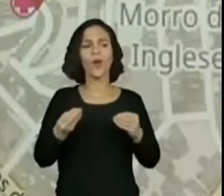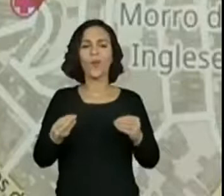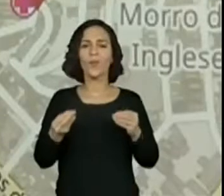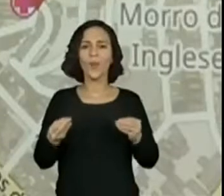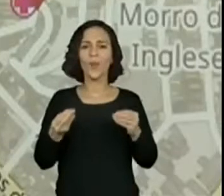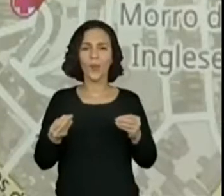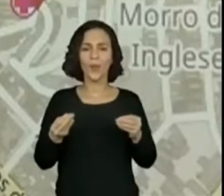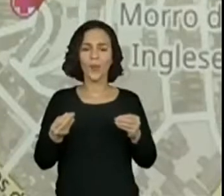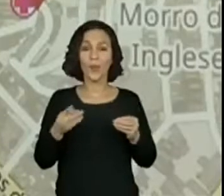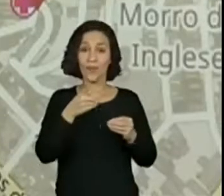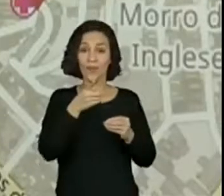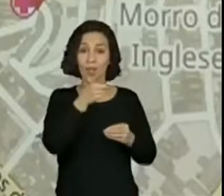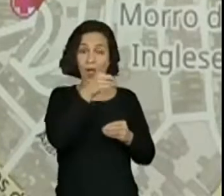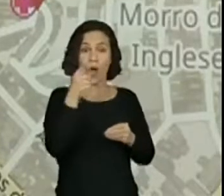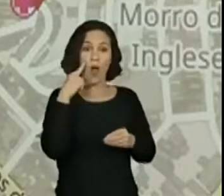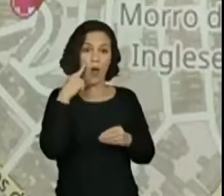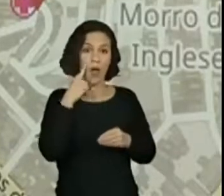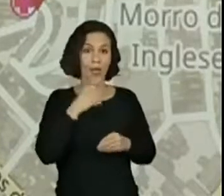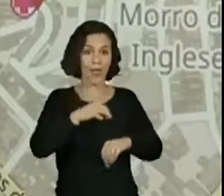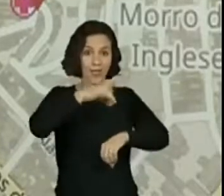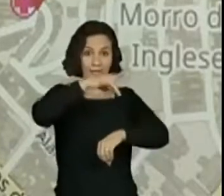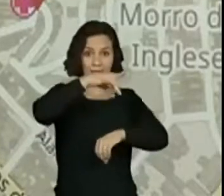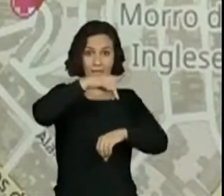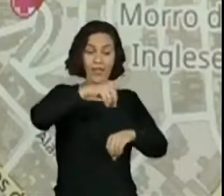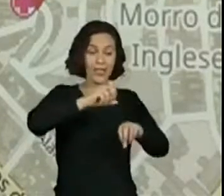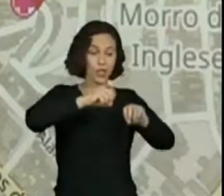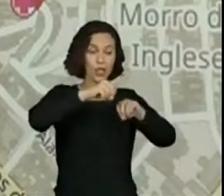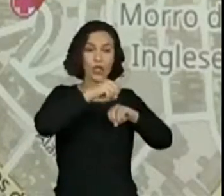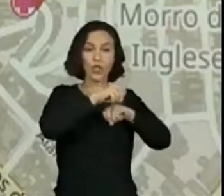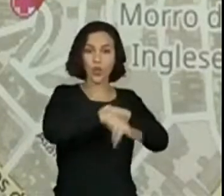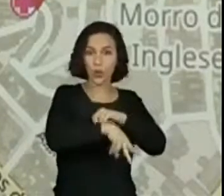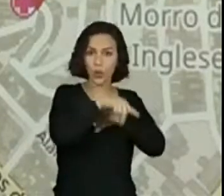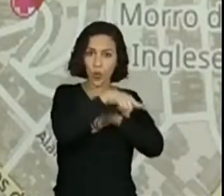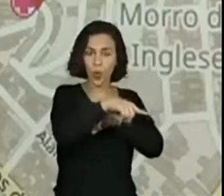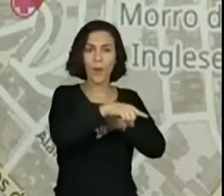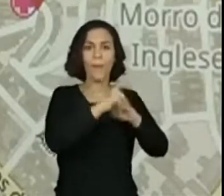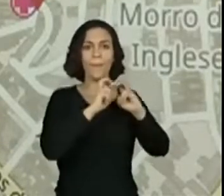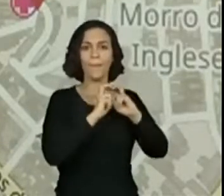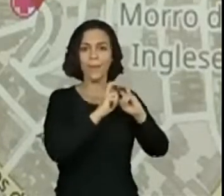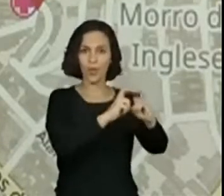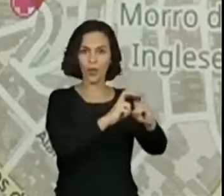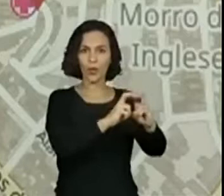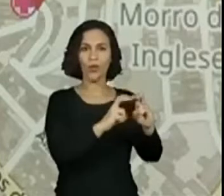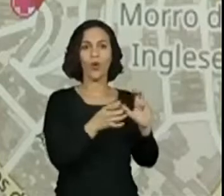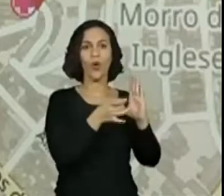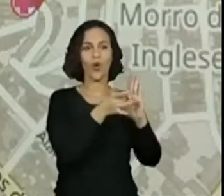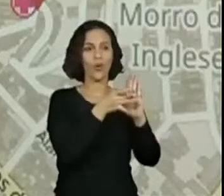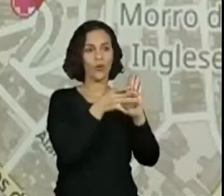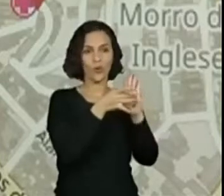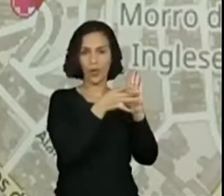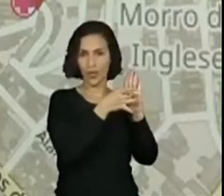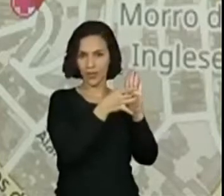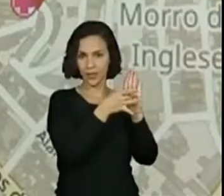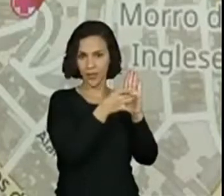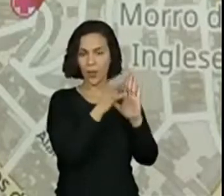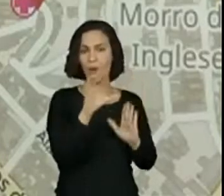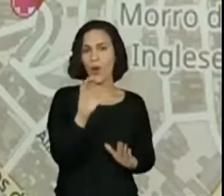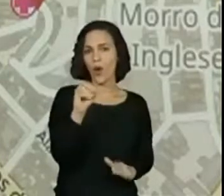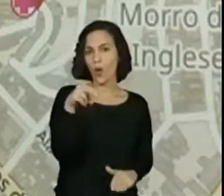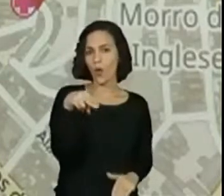colocar o meu dedo aqui, para vocês verem, tá? Ir reto para onde?